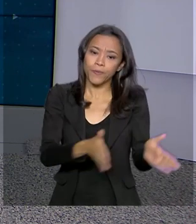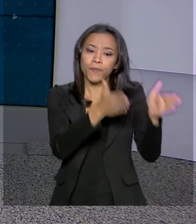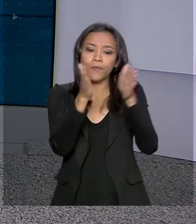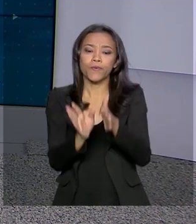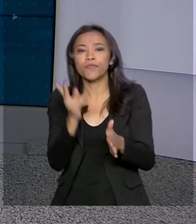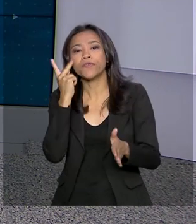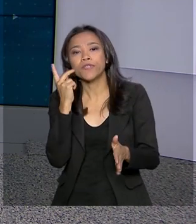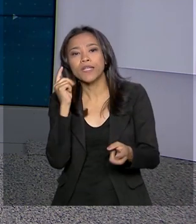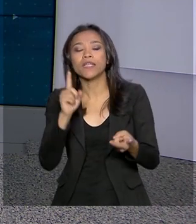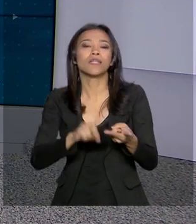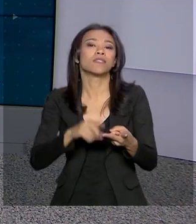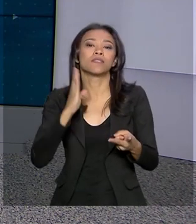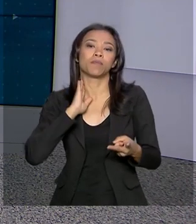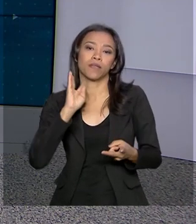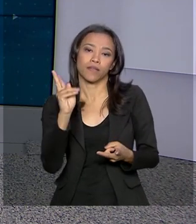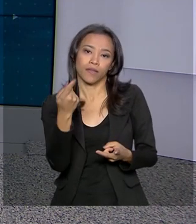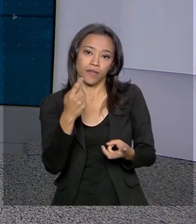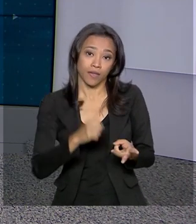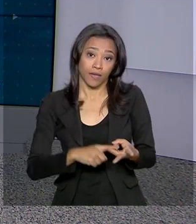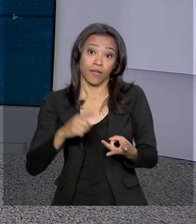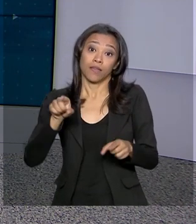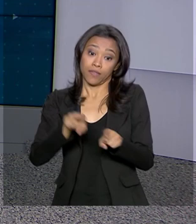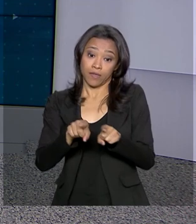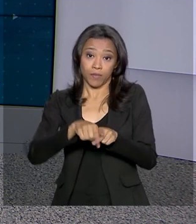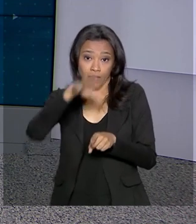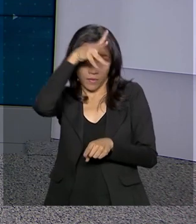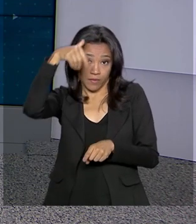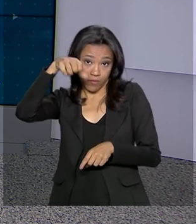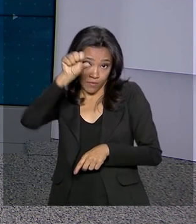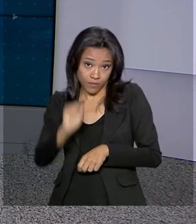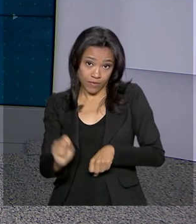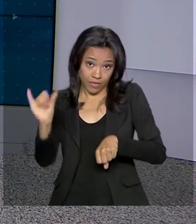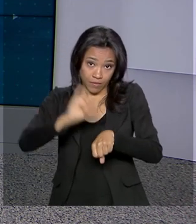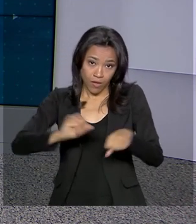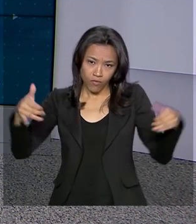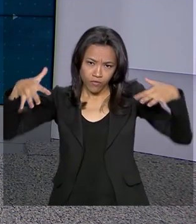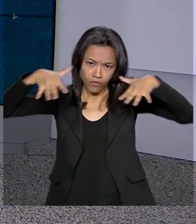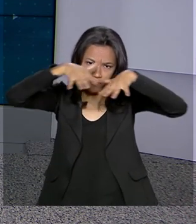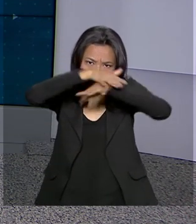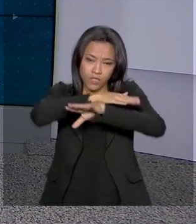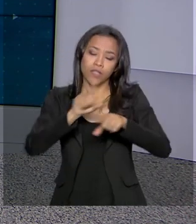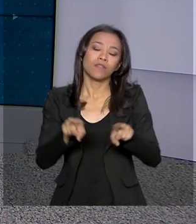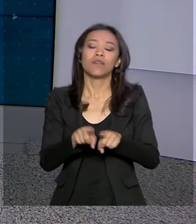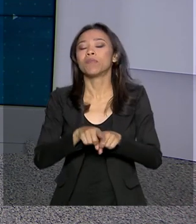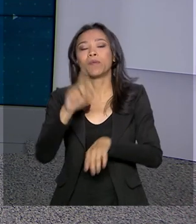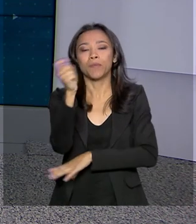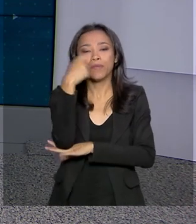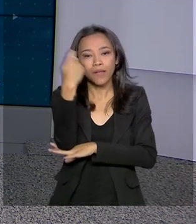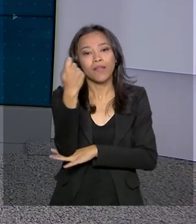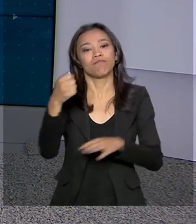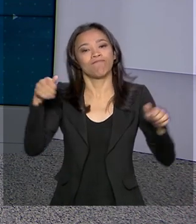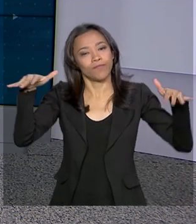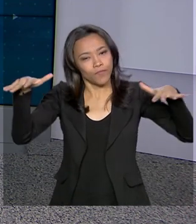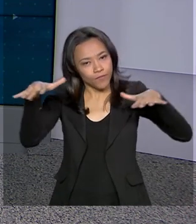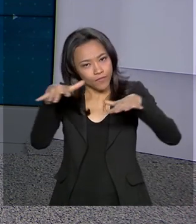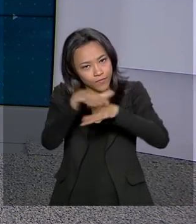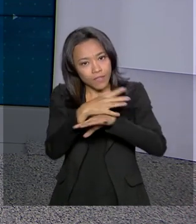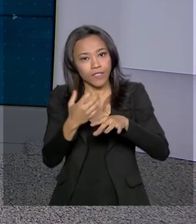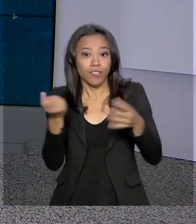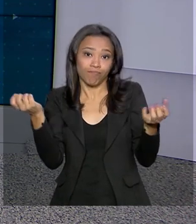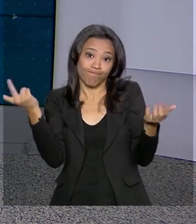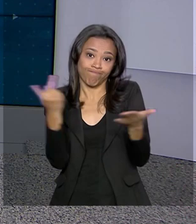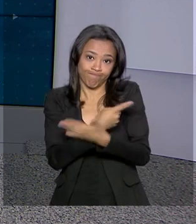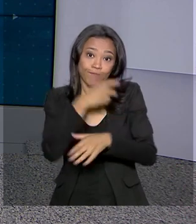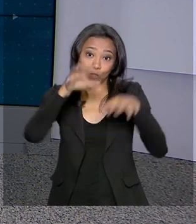Fortaleza, Belo Horizonte e Campo Grande, tempo parcialmente nublado. Em Porto Alegre, tempo nublado também e com pancadas de